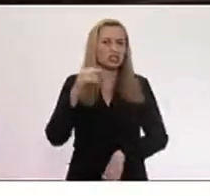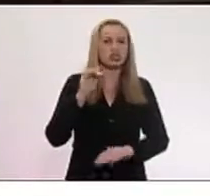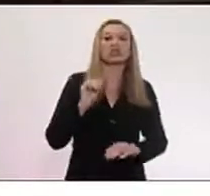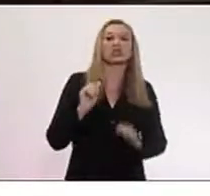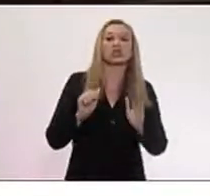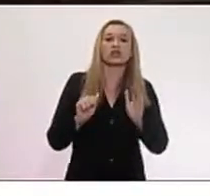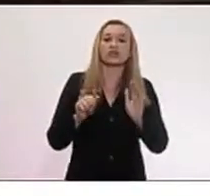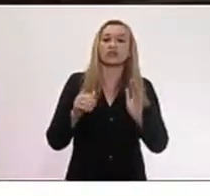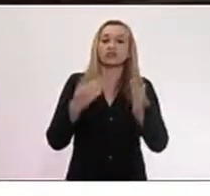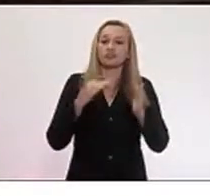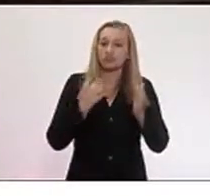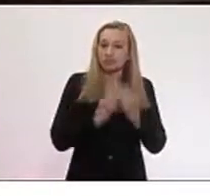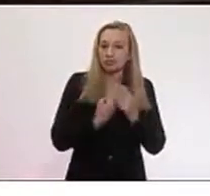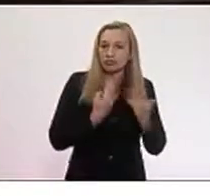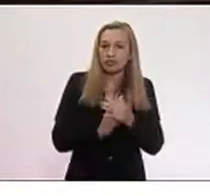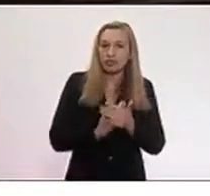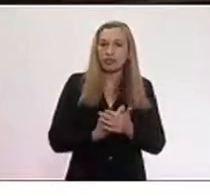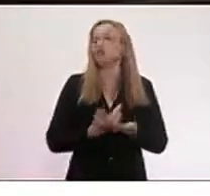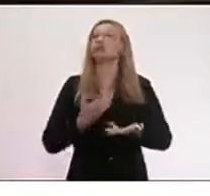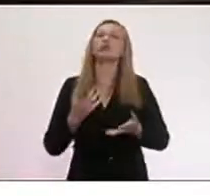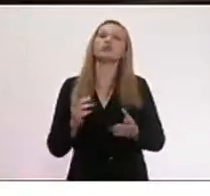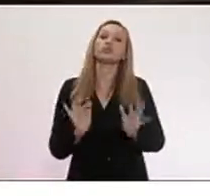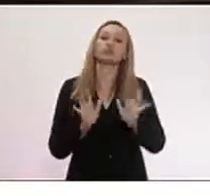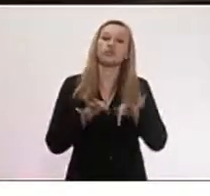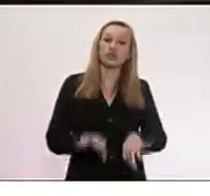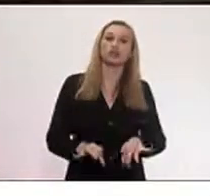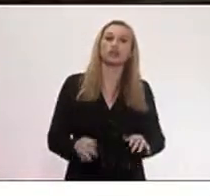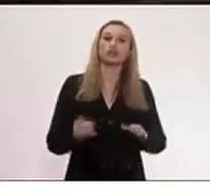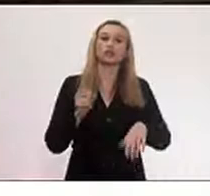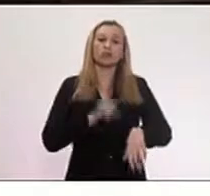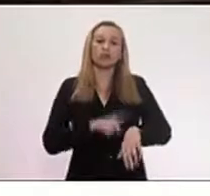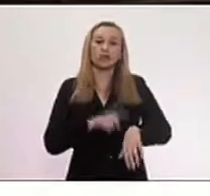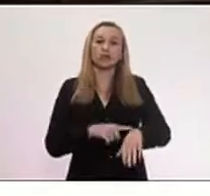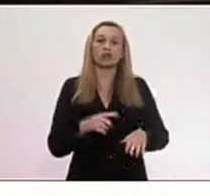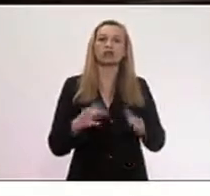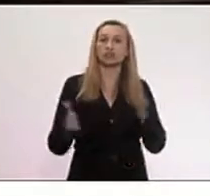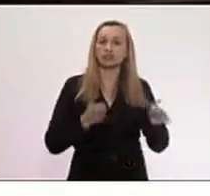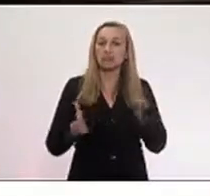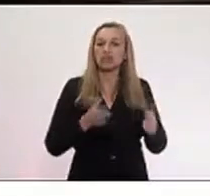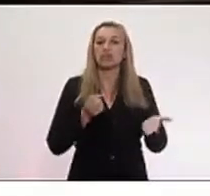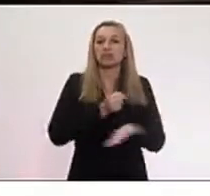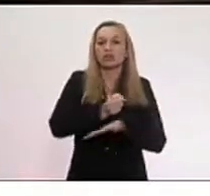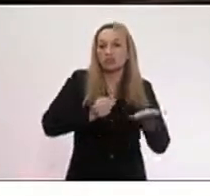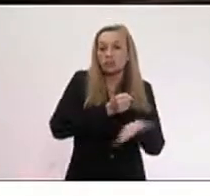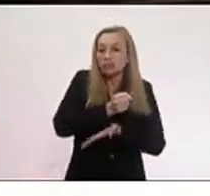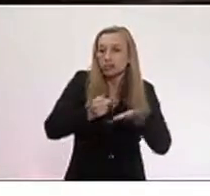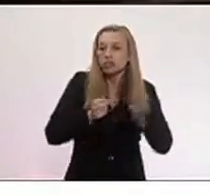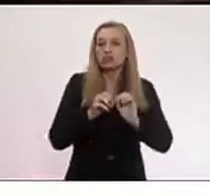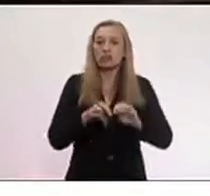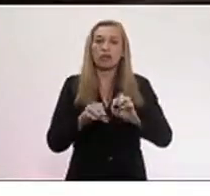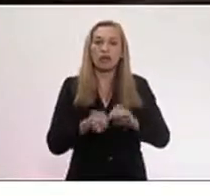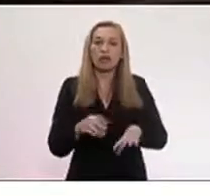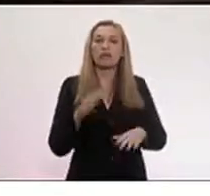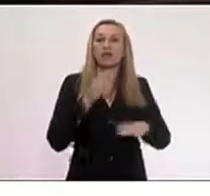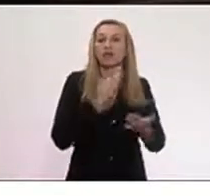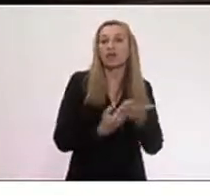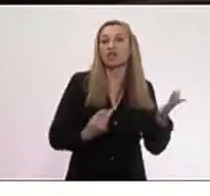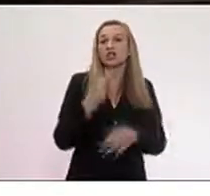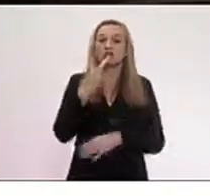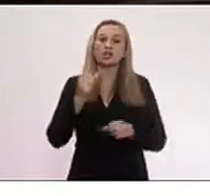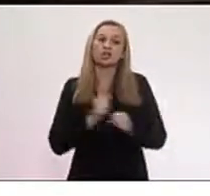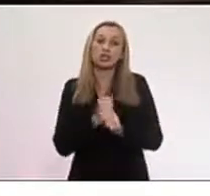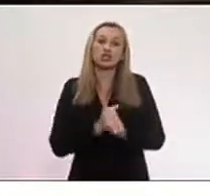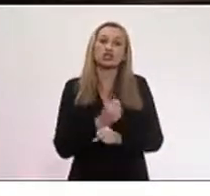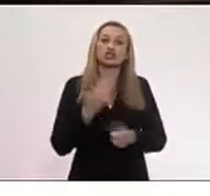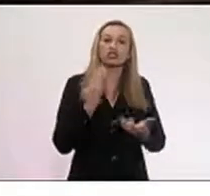período de educação básica, essa criança vai ter perdido pelo menos dois anos de aula. Isso é sério, porque